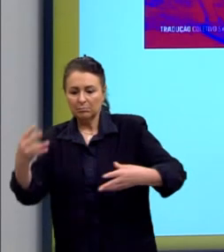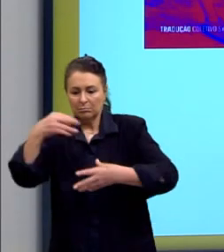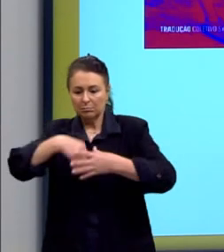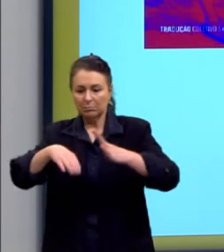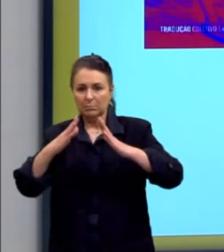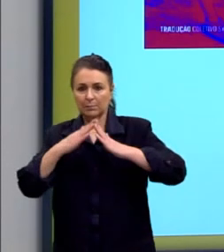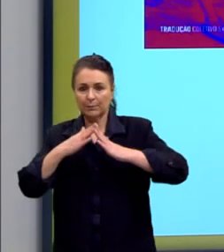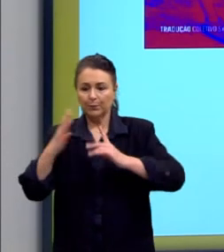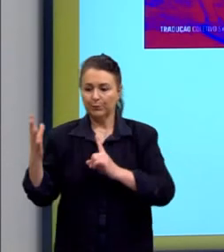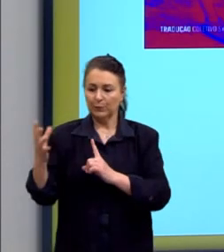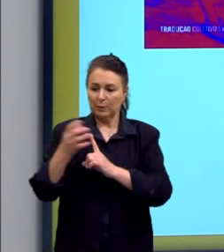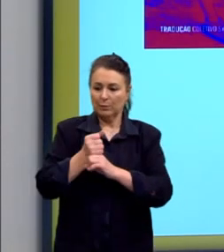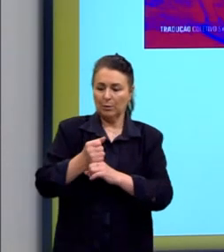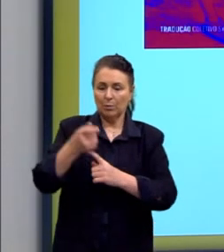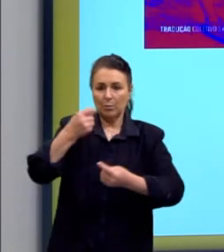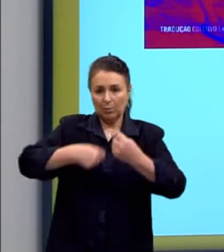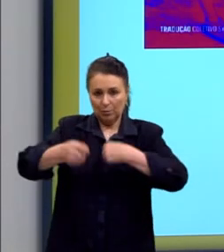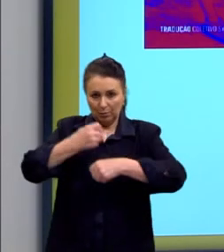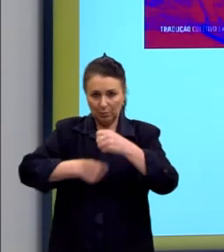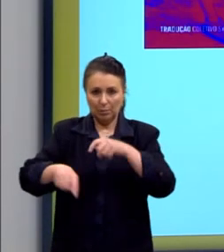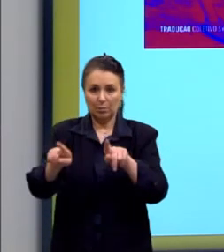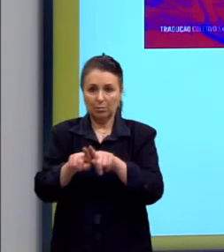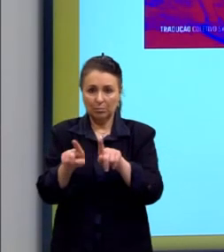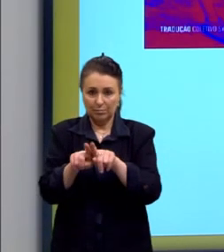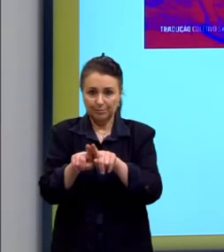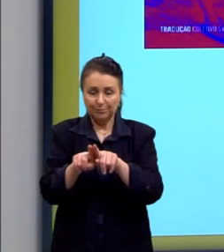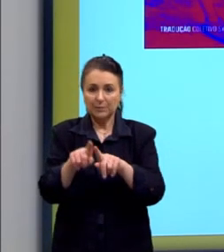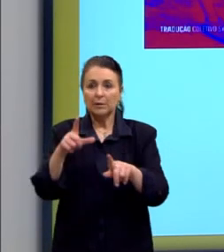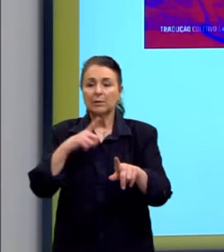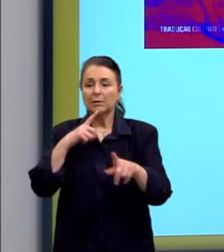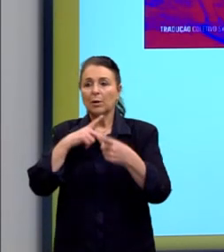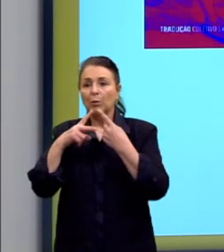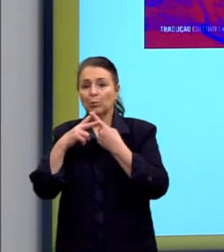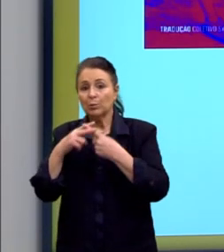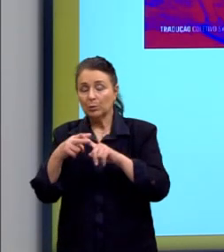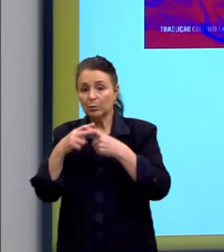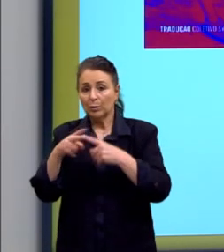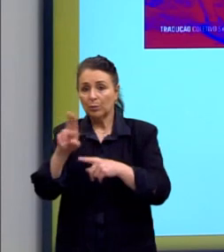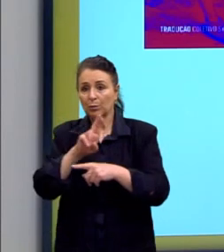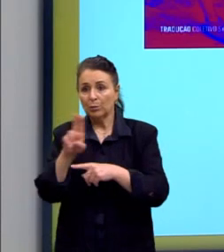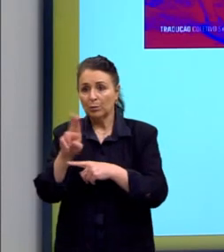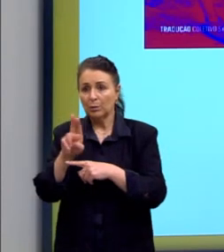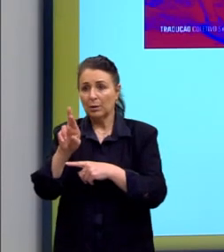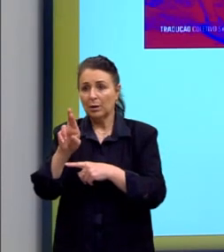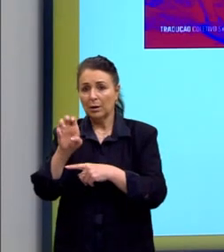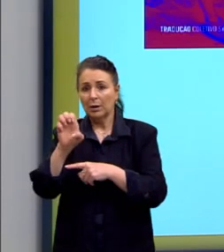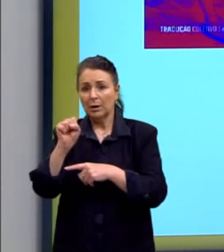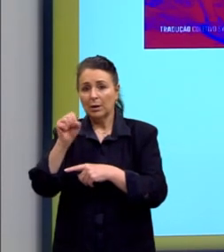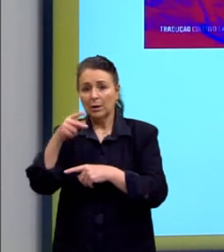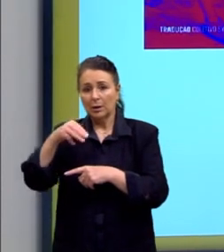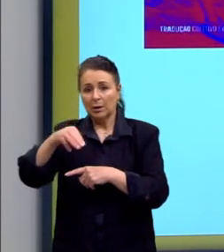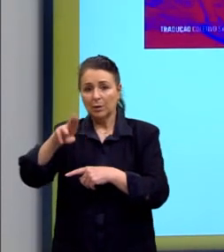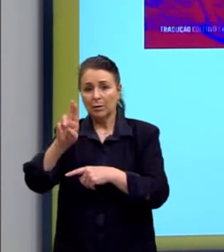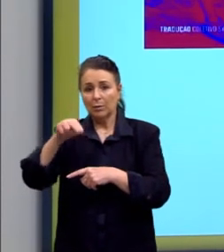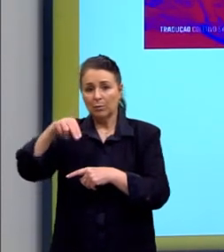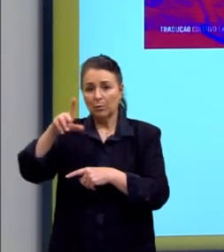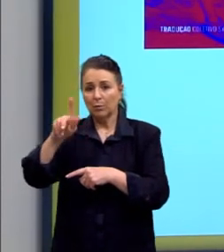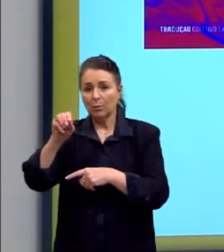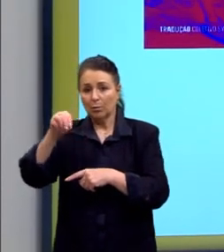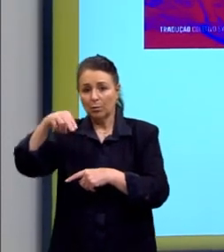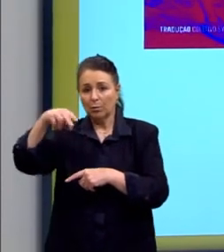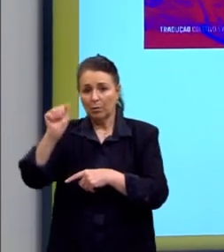uma dominação econômica também. E aqui tem um instrumento que se chamava a resmungona, que se colocava para